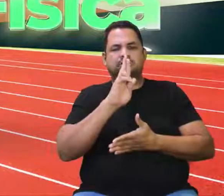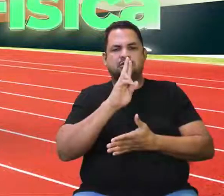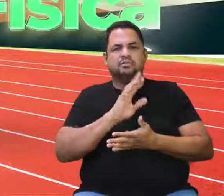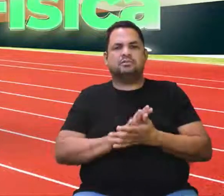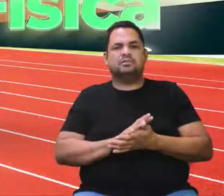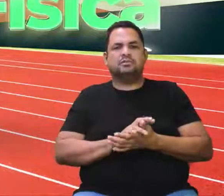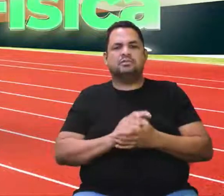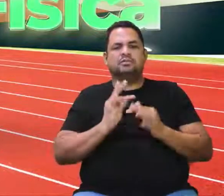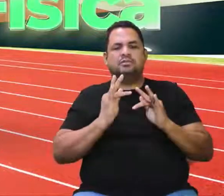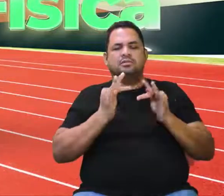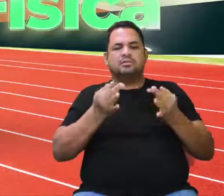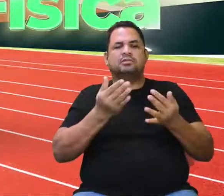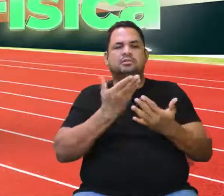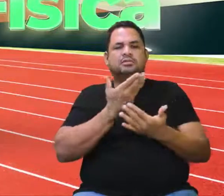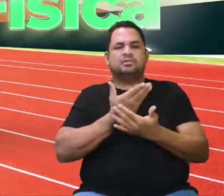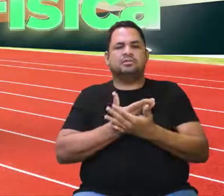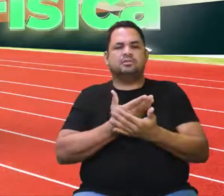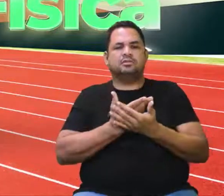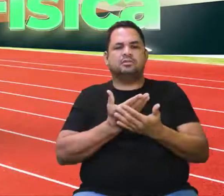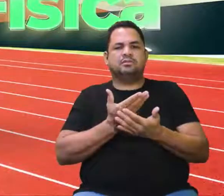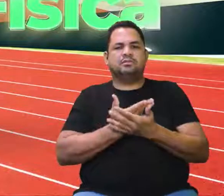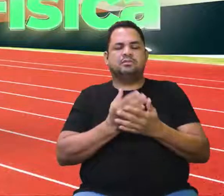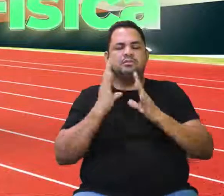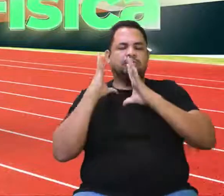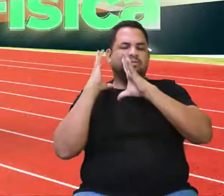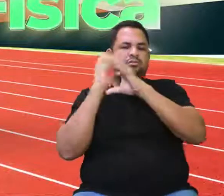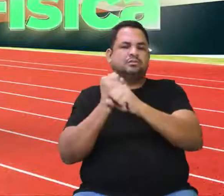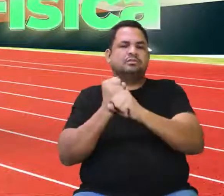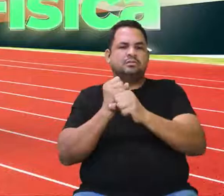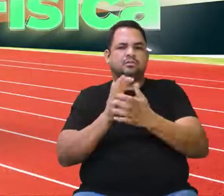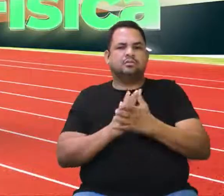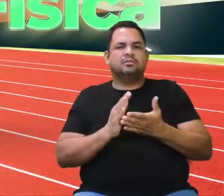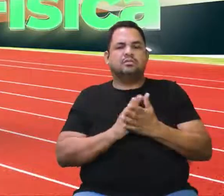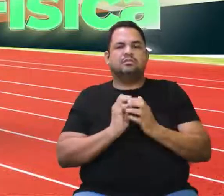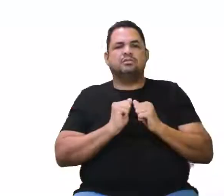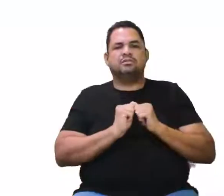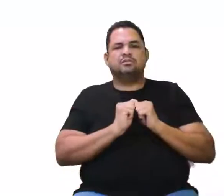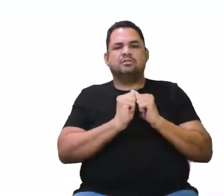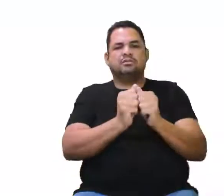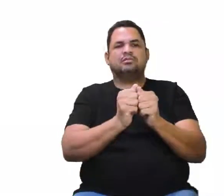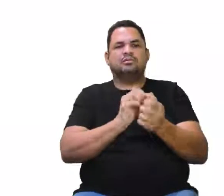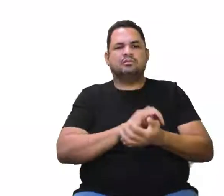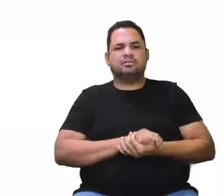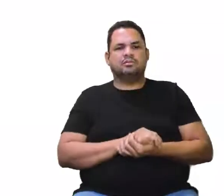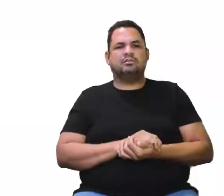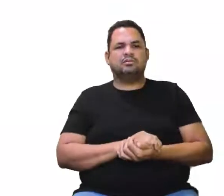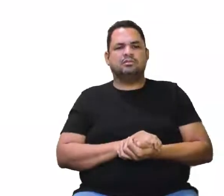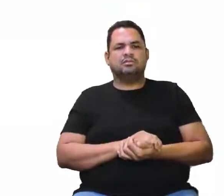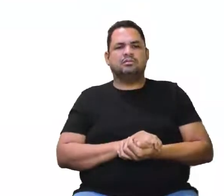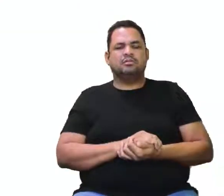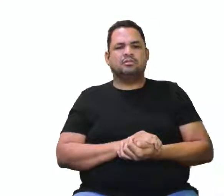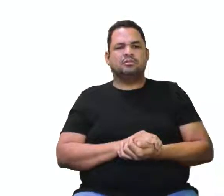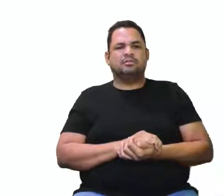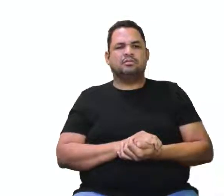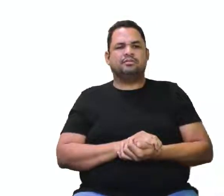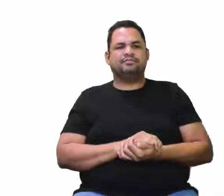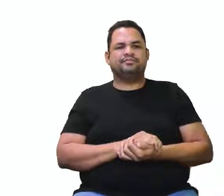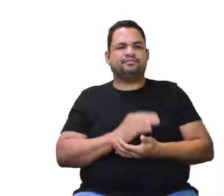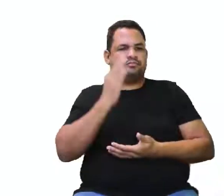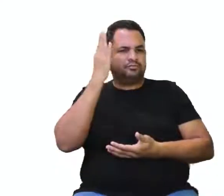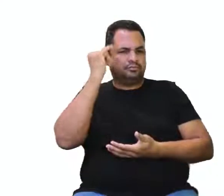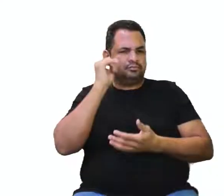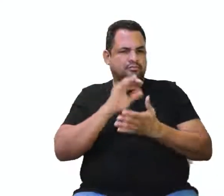resposta, para a gente fechar a nossa revisão da aula de hoje. Acompanha comigo. Olha só. A questão diz o seguinte.